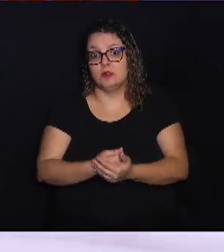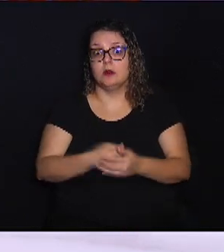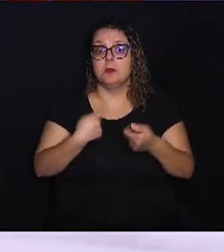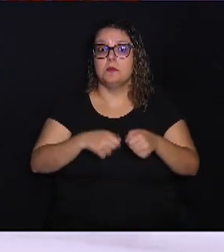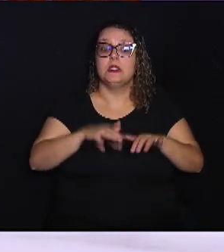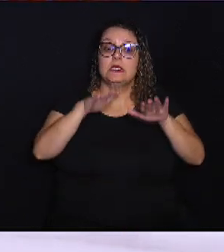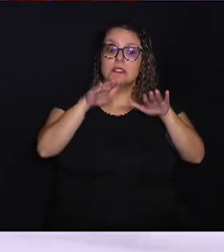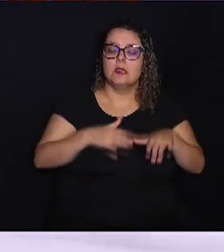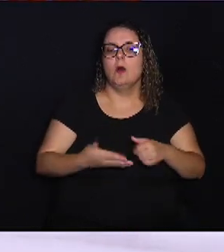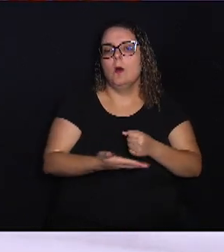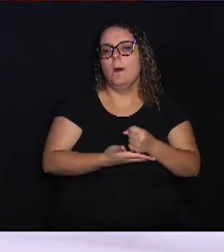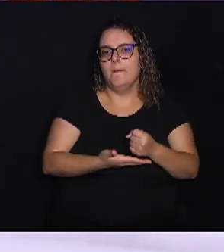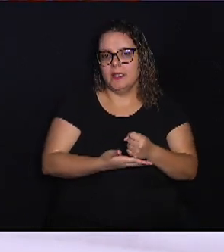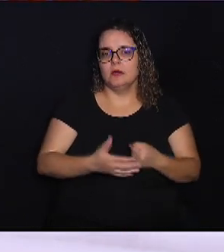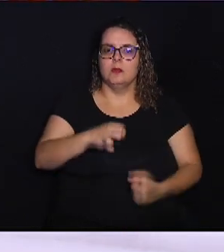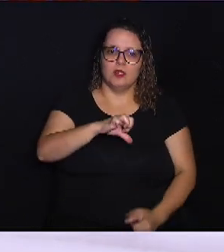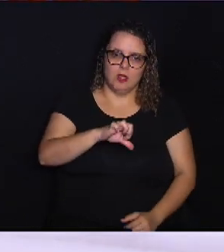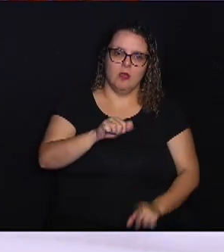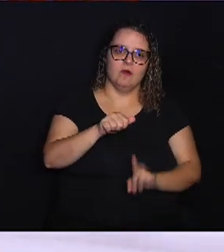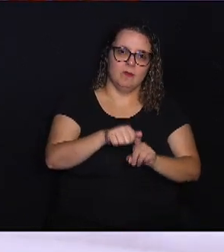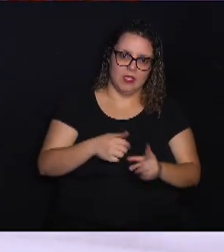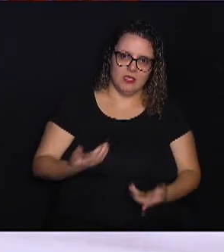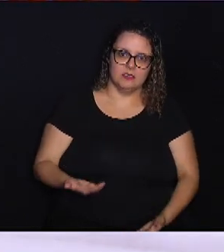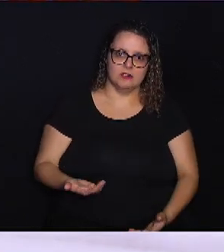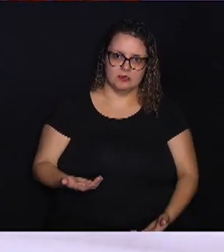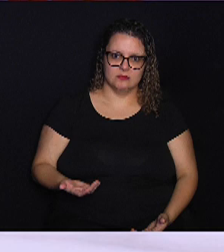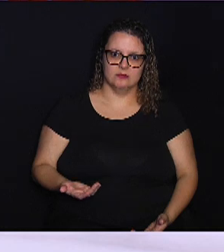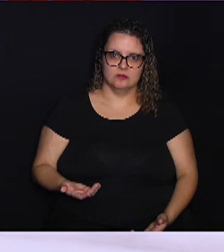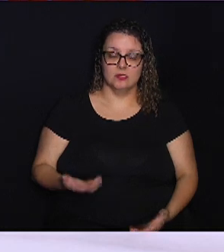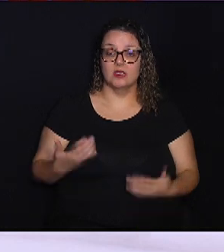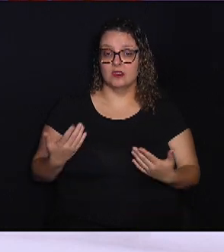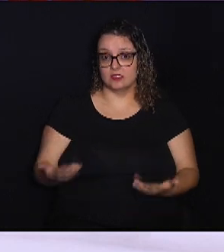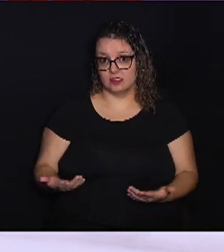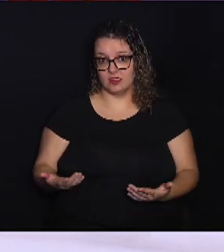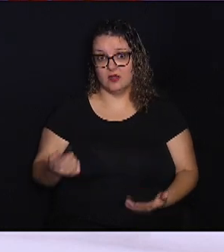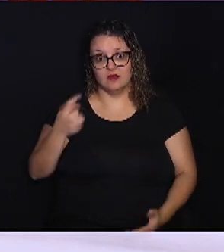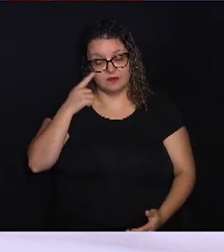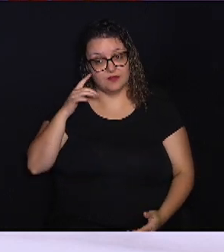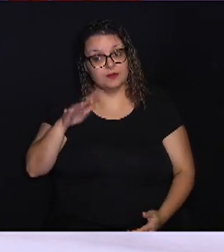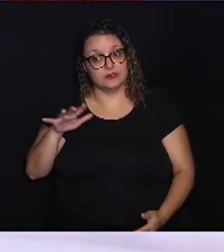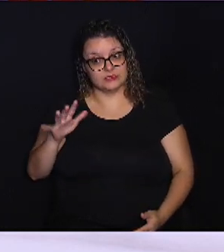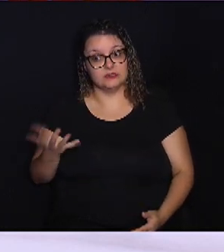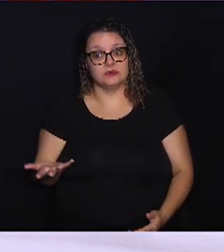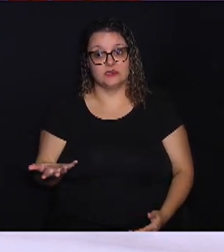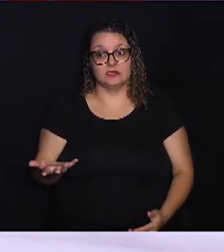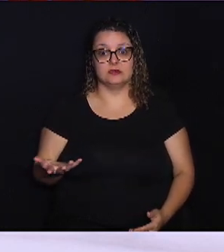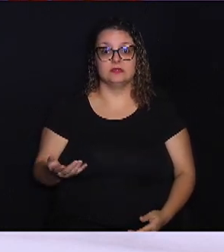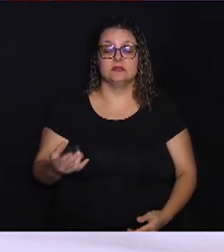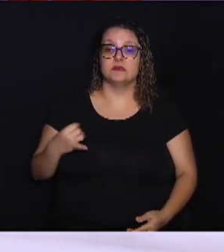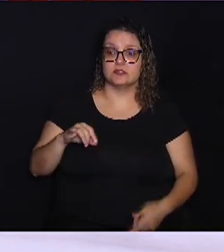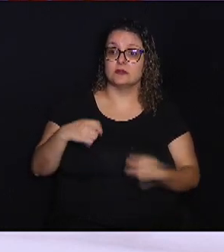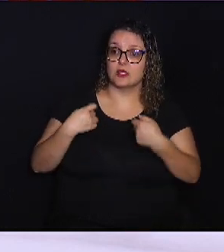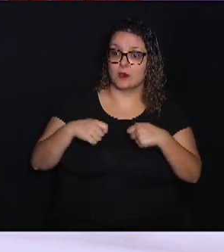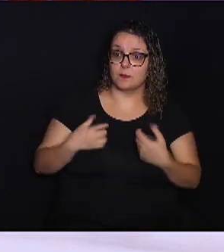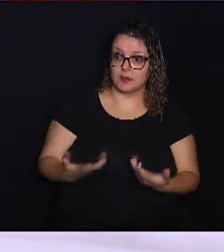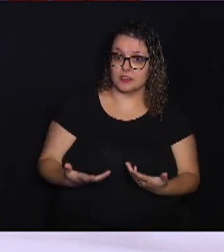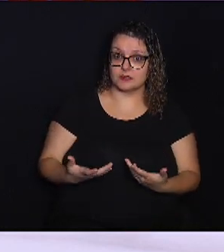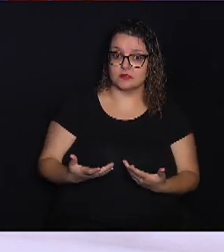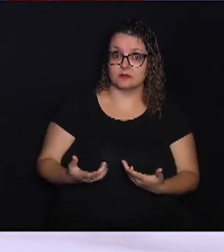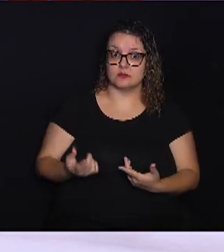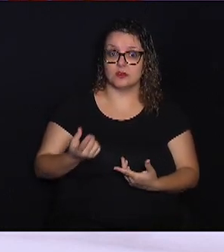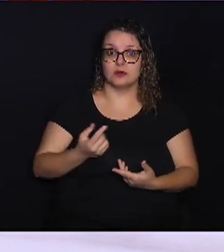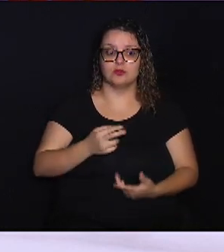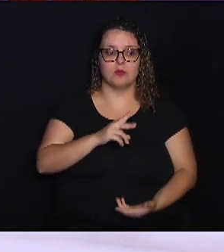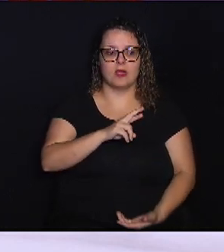prazo mínimo é de nove meses. Então, fica com essa ideia aí que se você precisa de uma reserva de